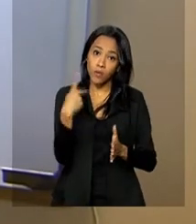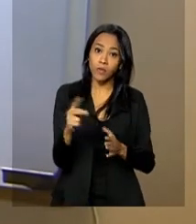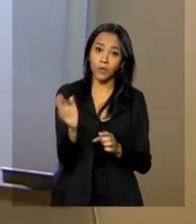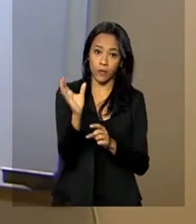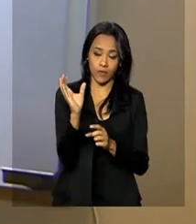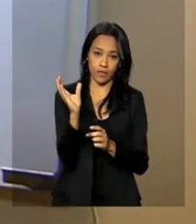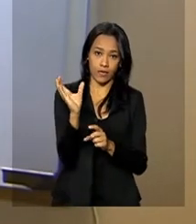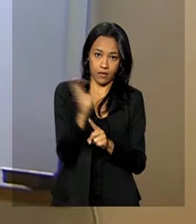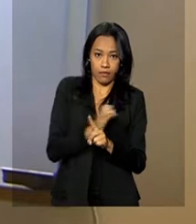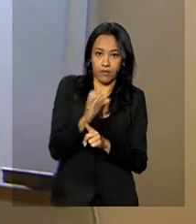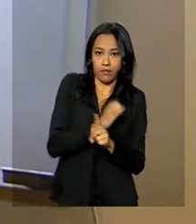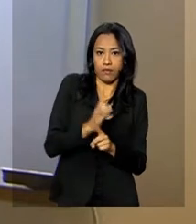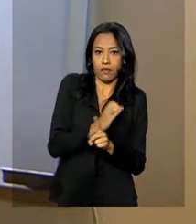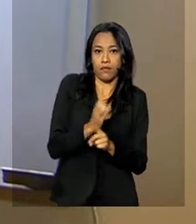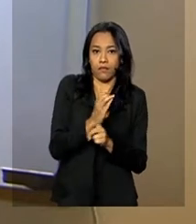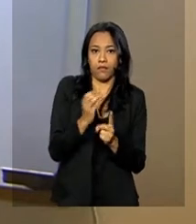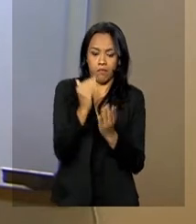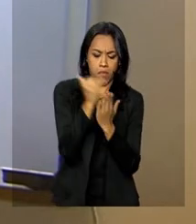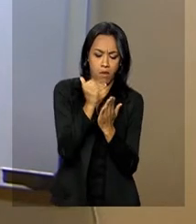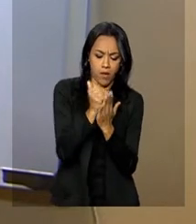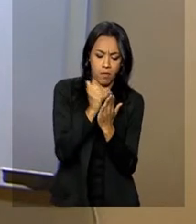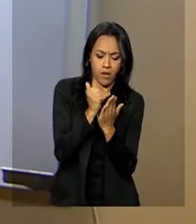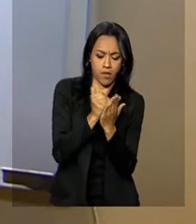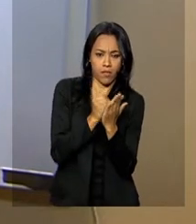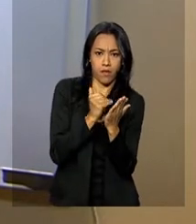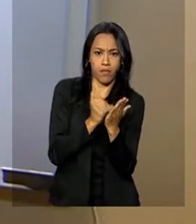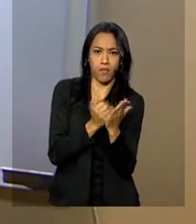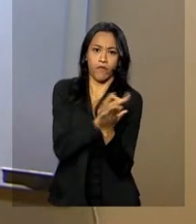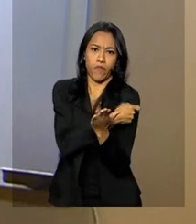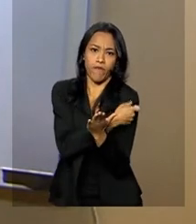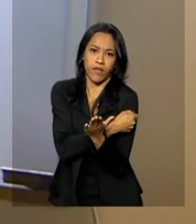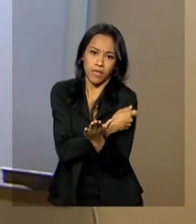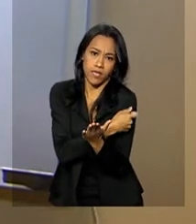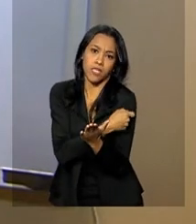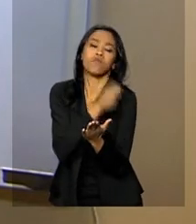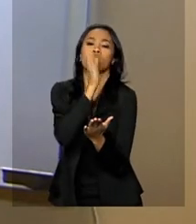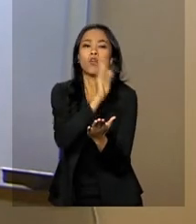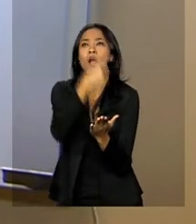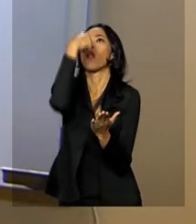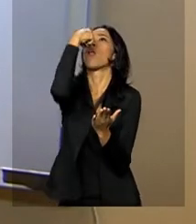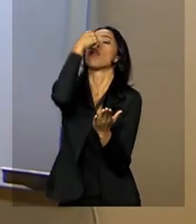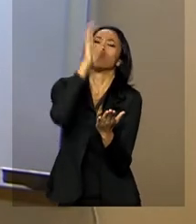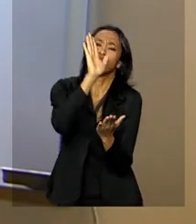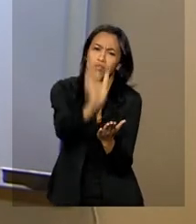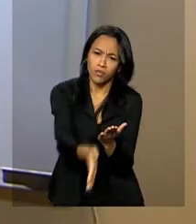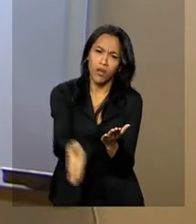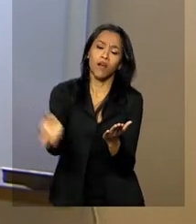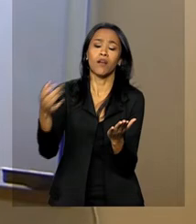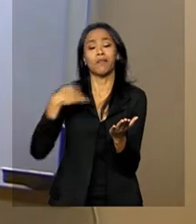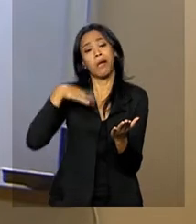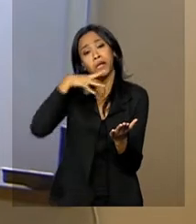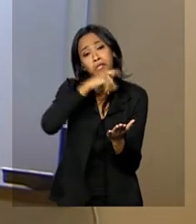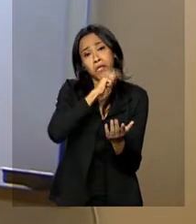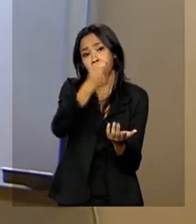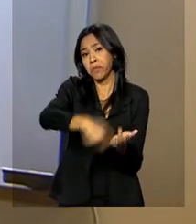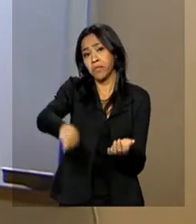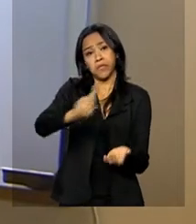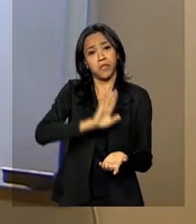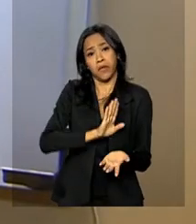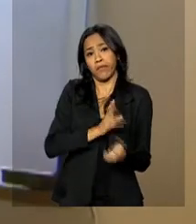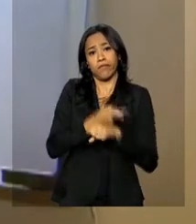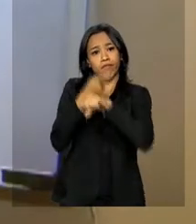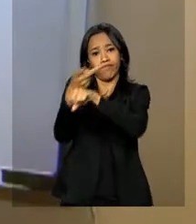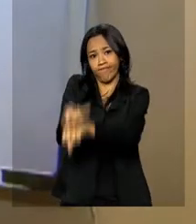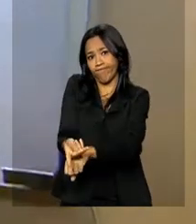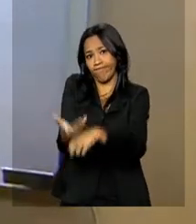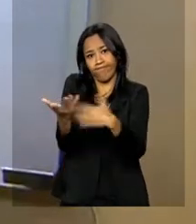cartão habitual, já tinham feito as doses dentro da rotina e acharam que não deveriam fazer